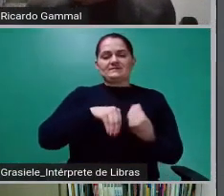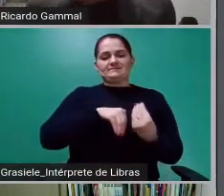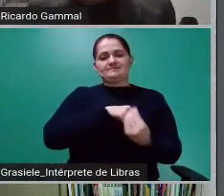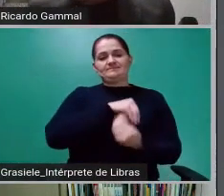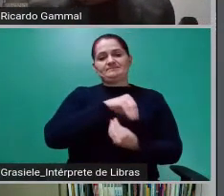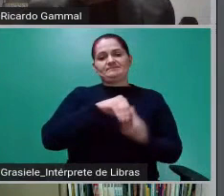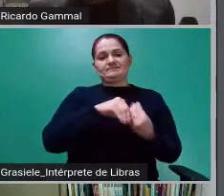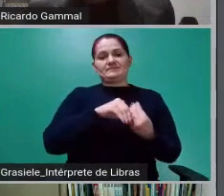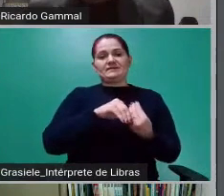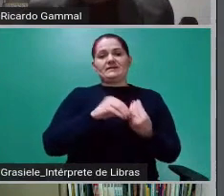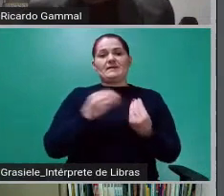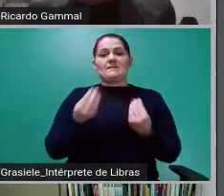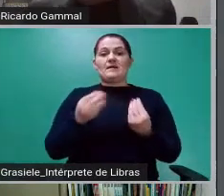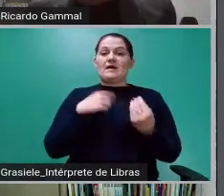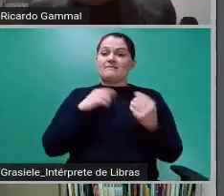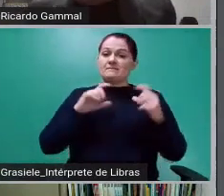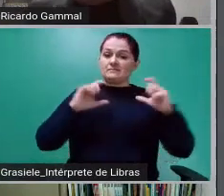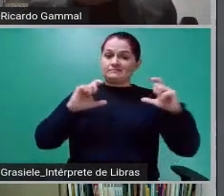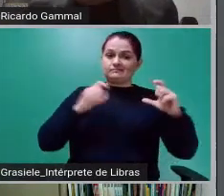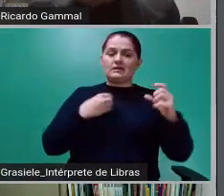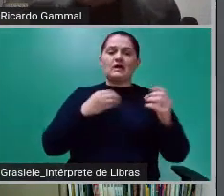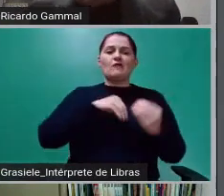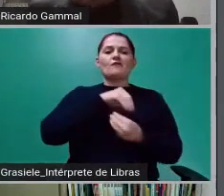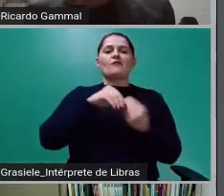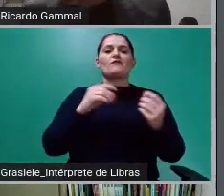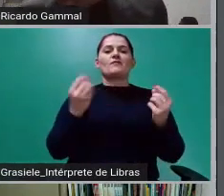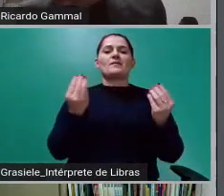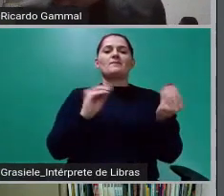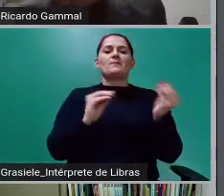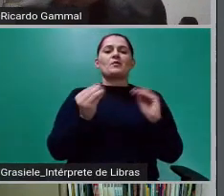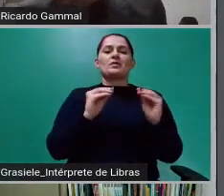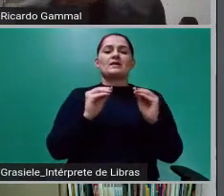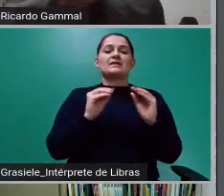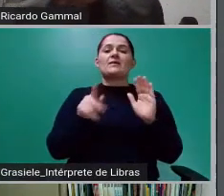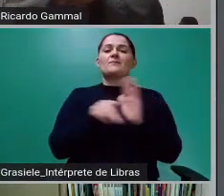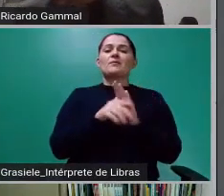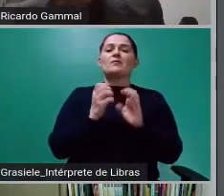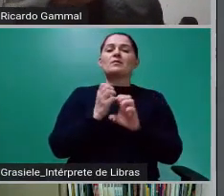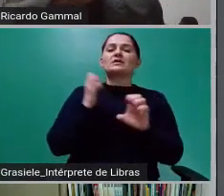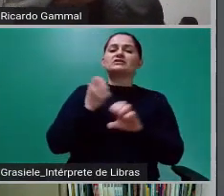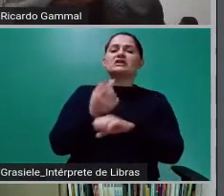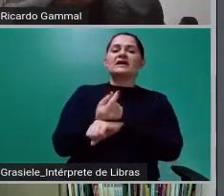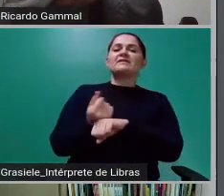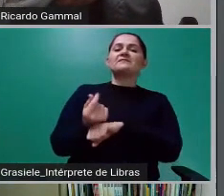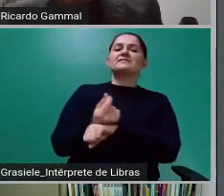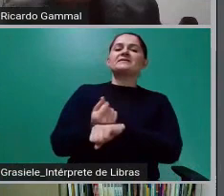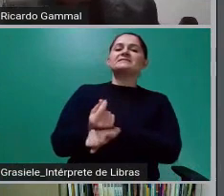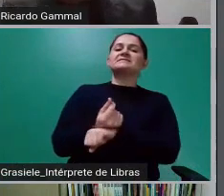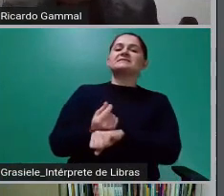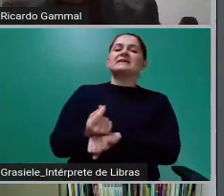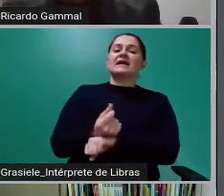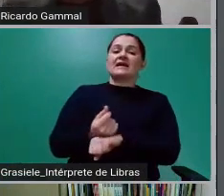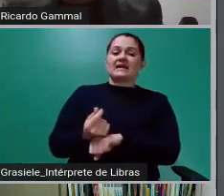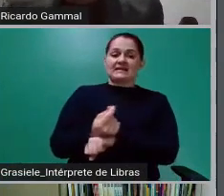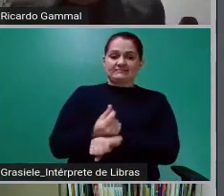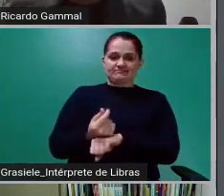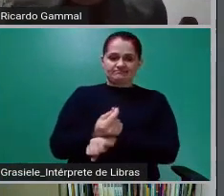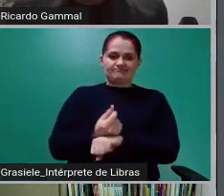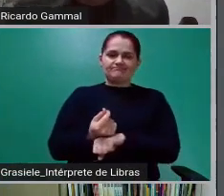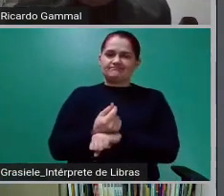isso está escrito no ofício, gente, montagem de engenharia financeira bastante